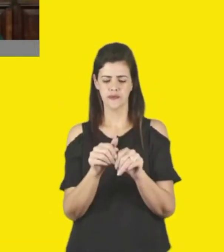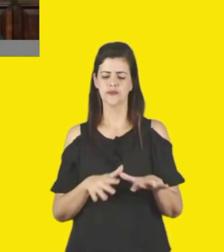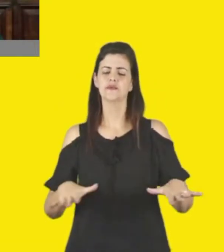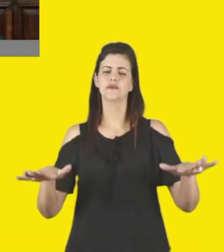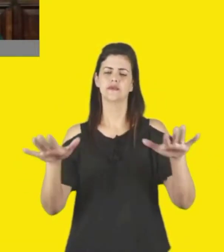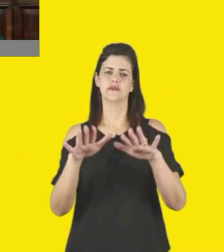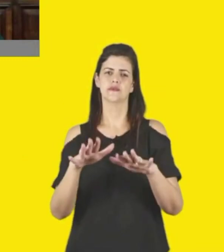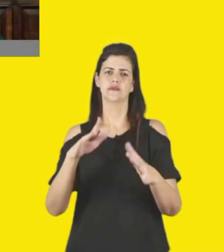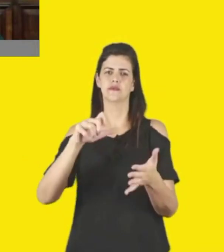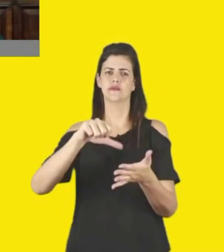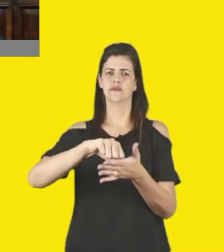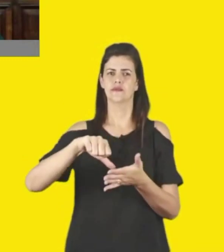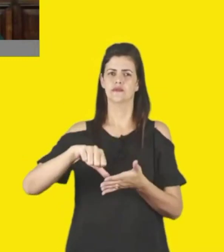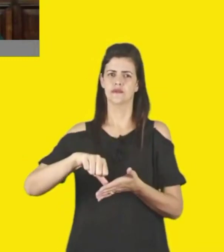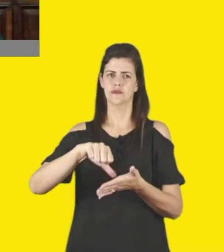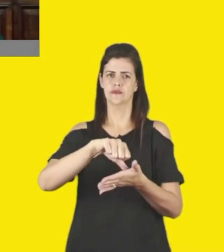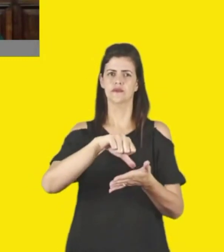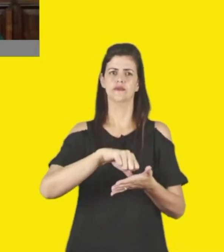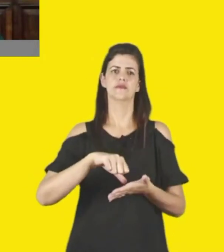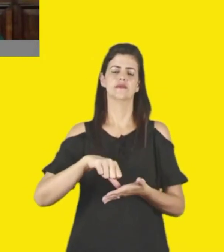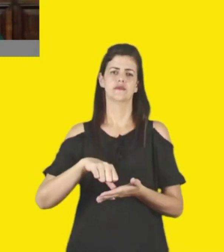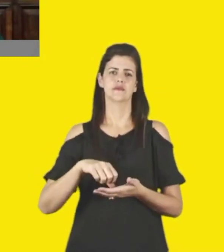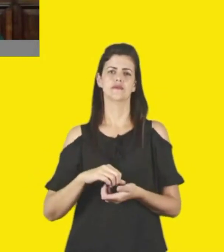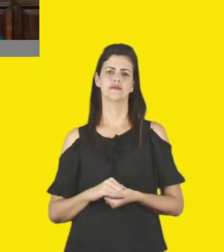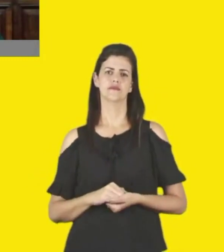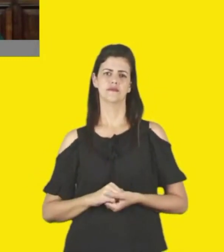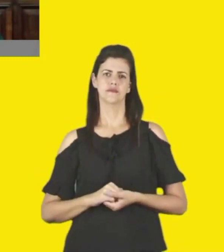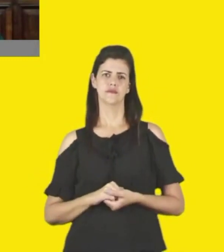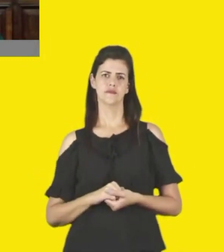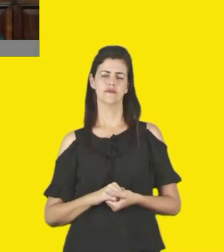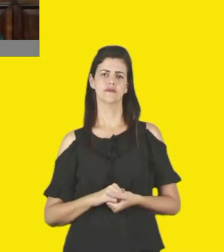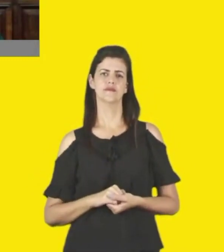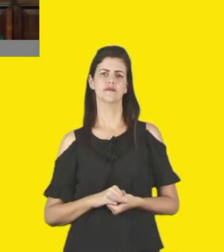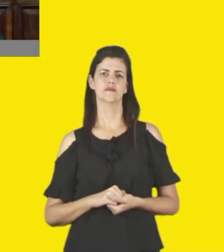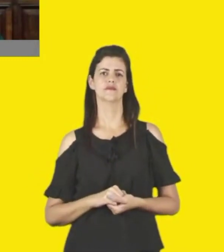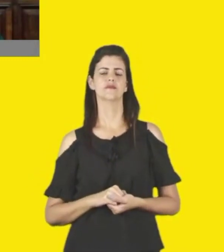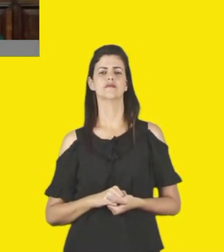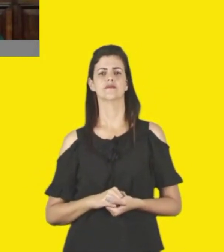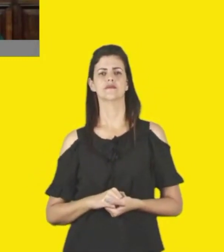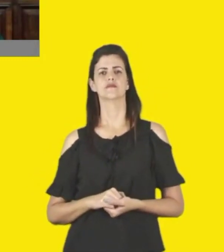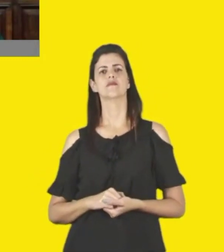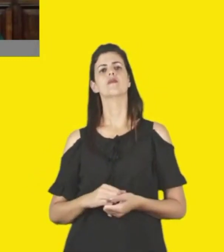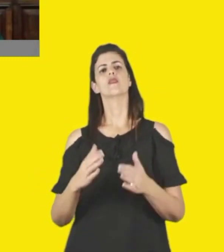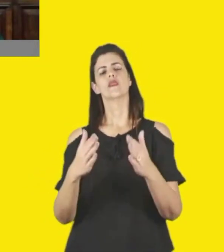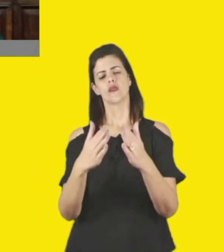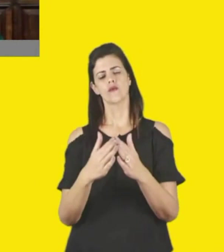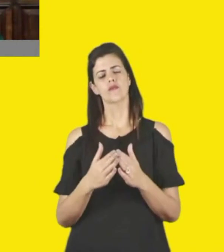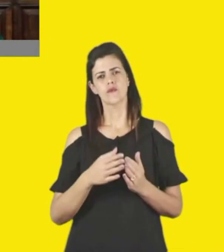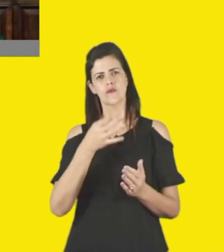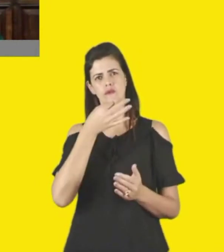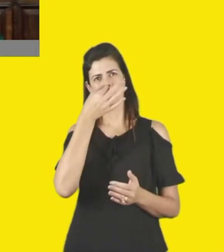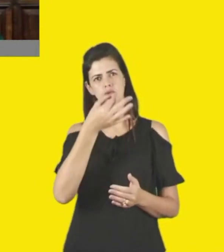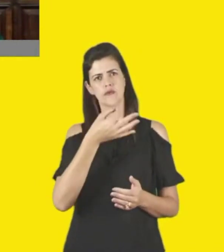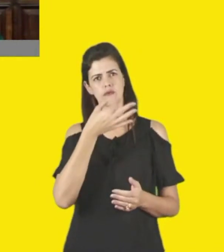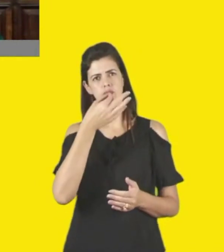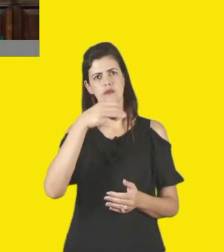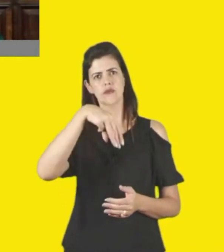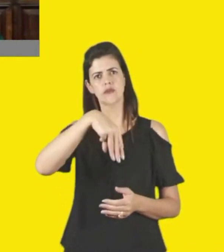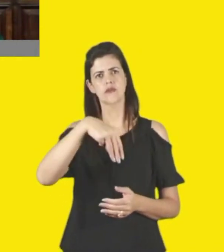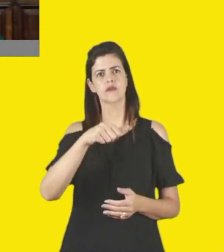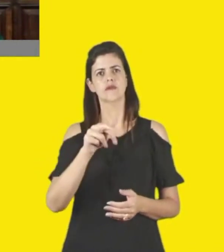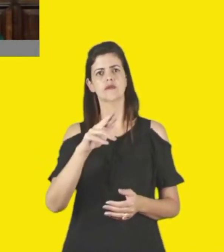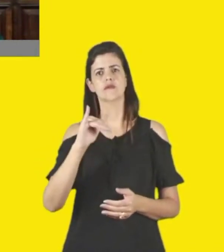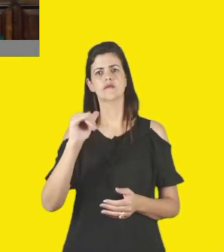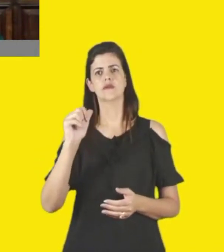Obrigada, Rosana. Nesse contexto, Marília, poderia nos falar, por favor, sobre como você avalia parcerias com